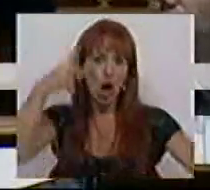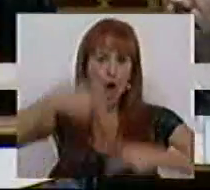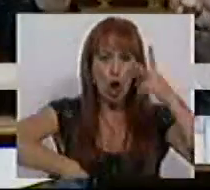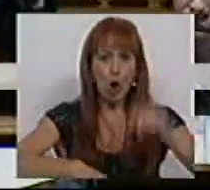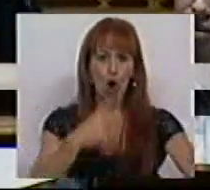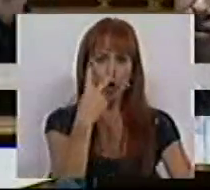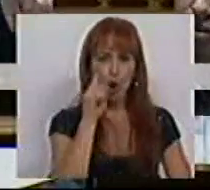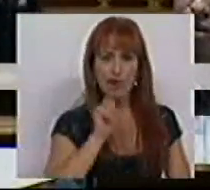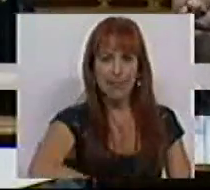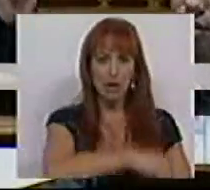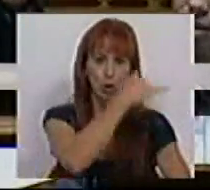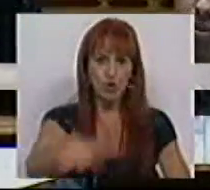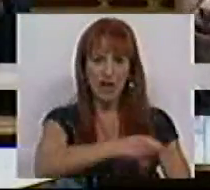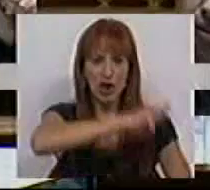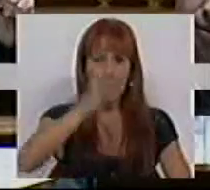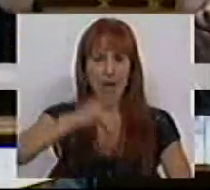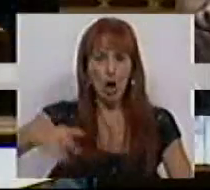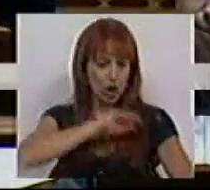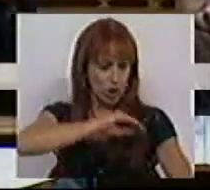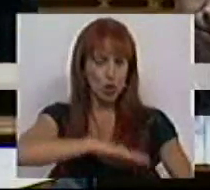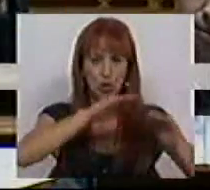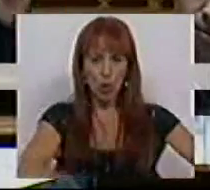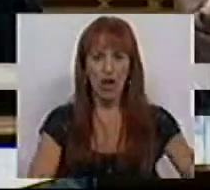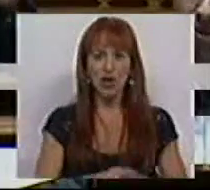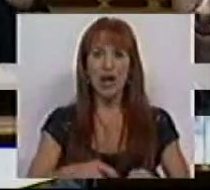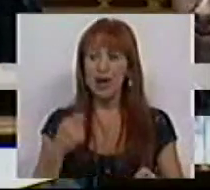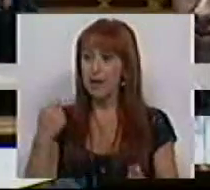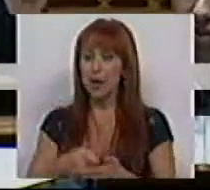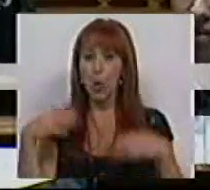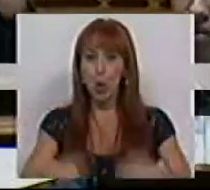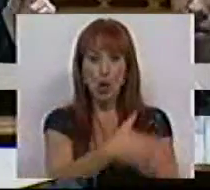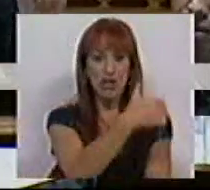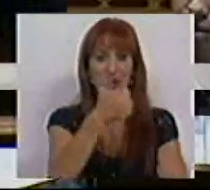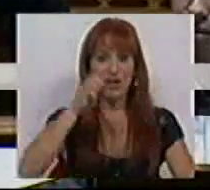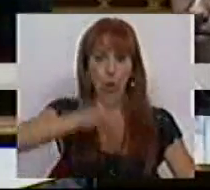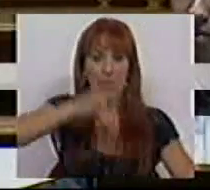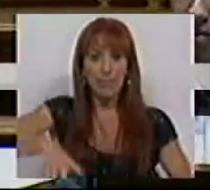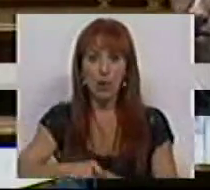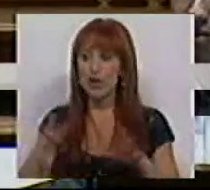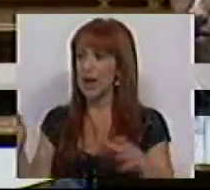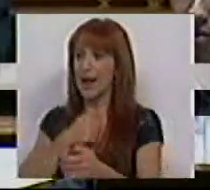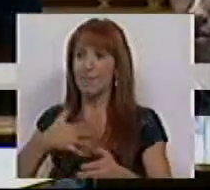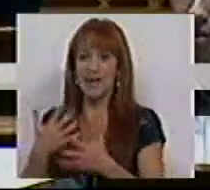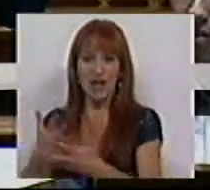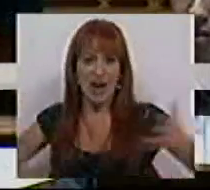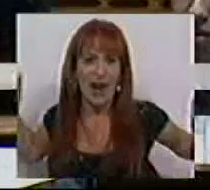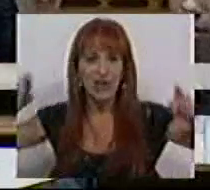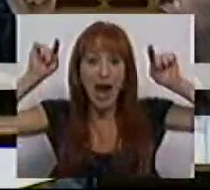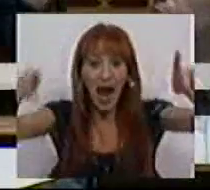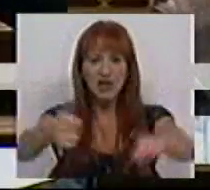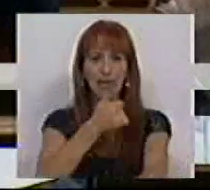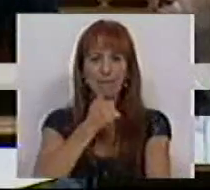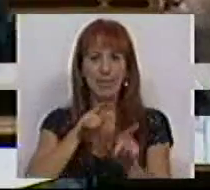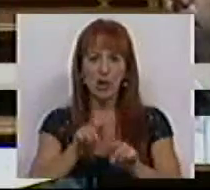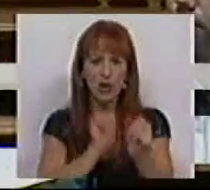corta 2.200 milhões a salários e vai buscar 150 milhões às grandes empresas. É esta a